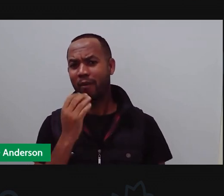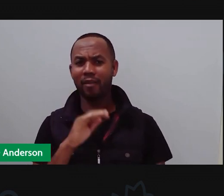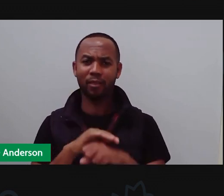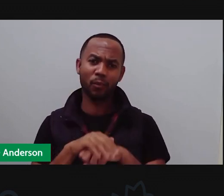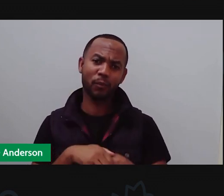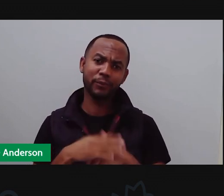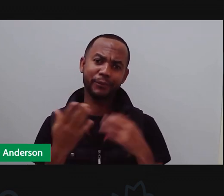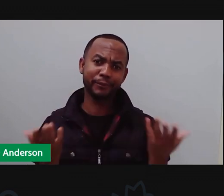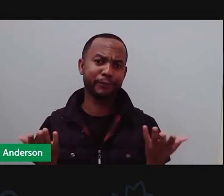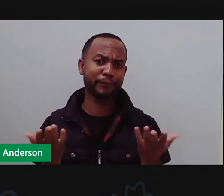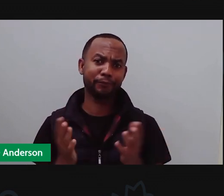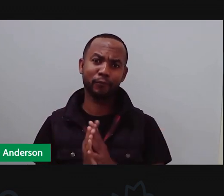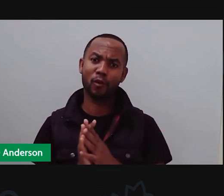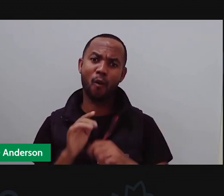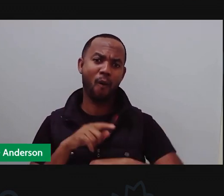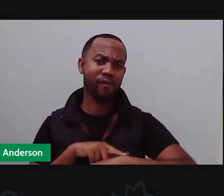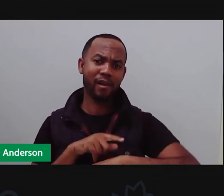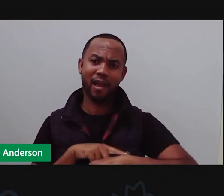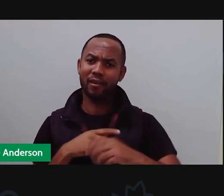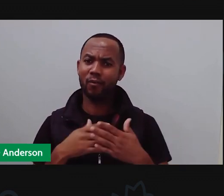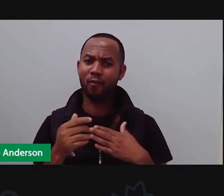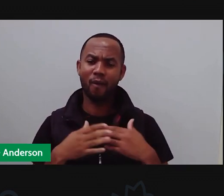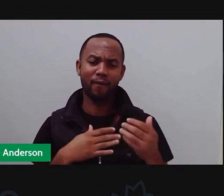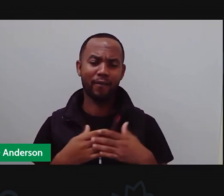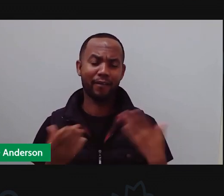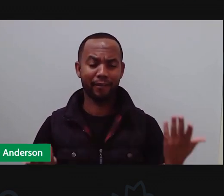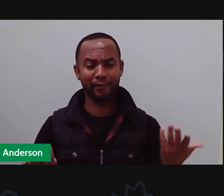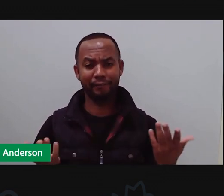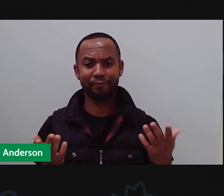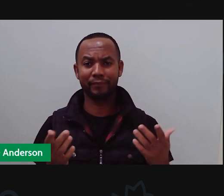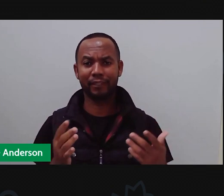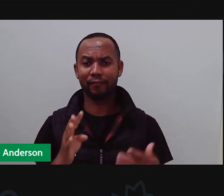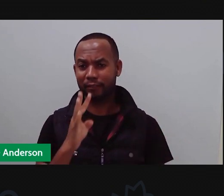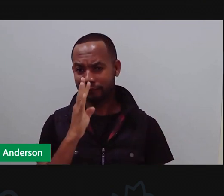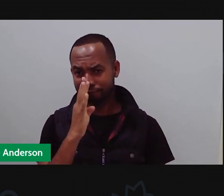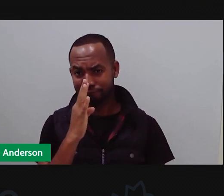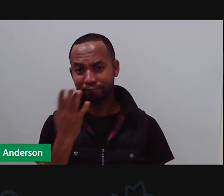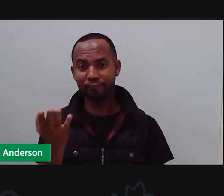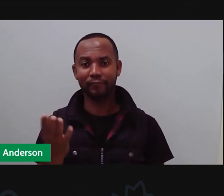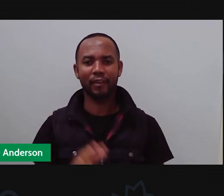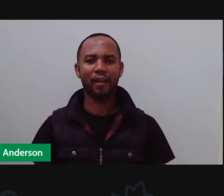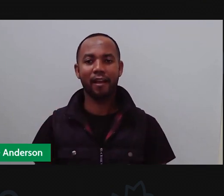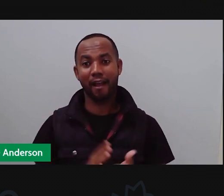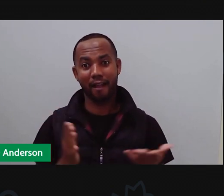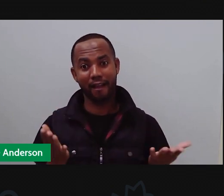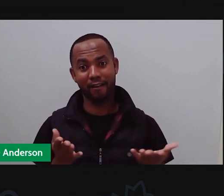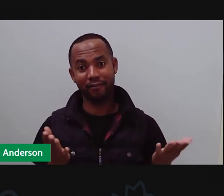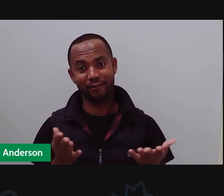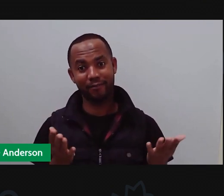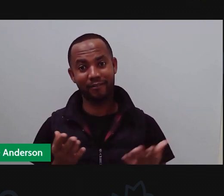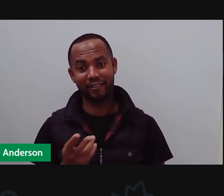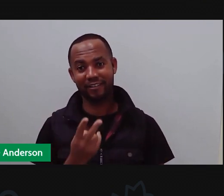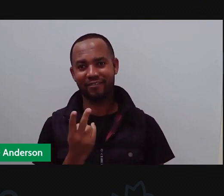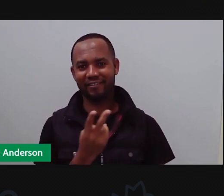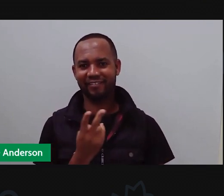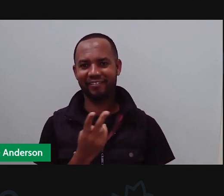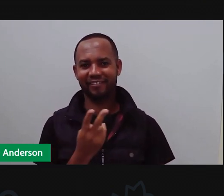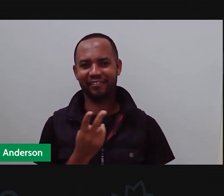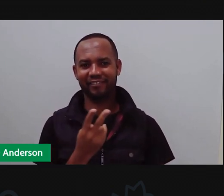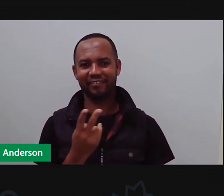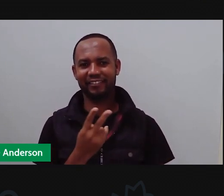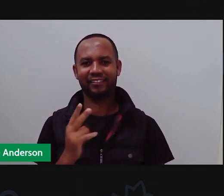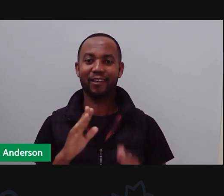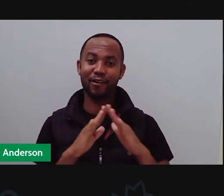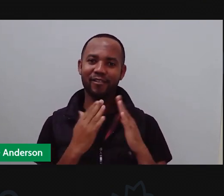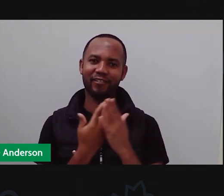estão assistindo a gente. Pro Maria e Anderson aqui, né? Mais uma vez com vocês. E